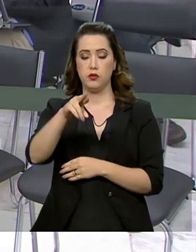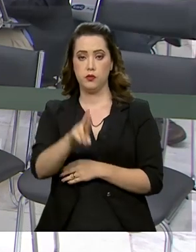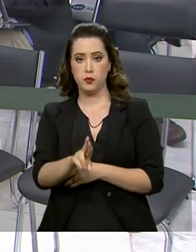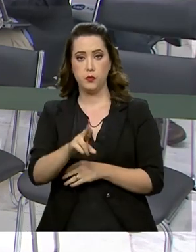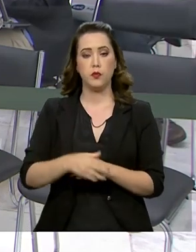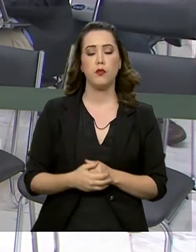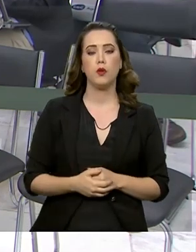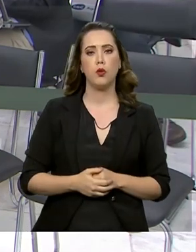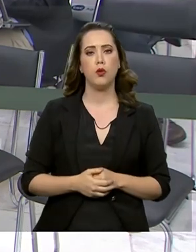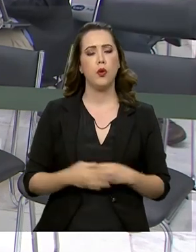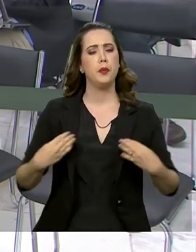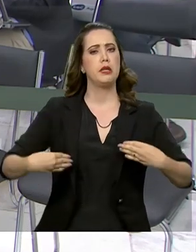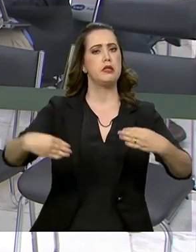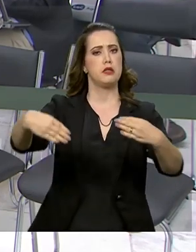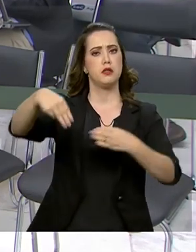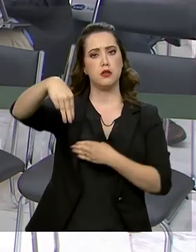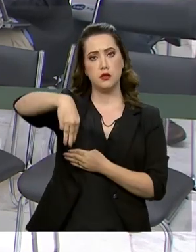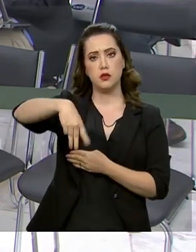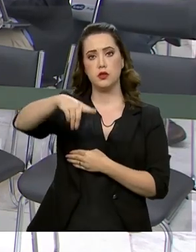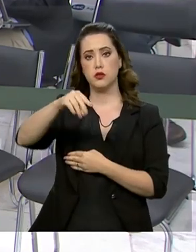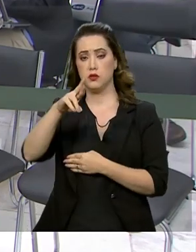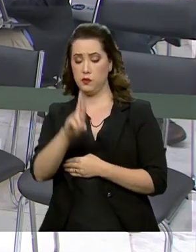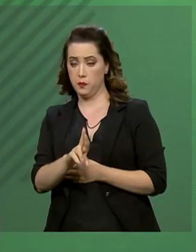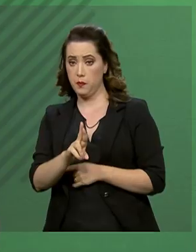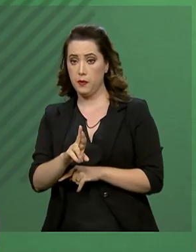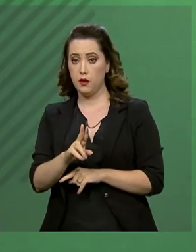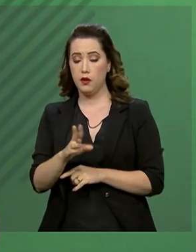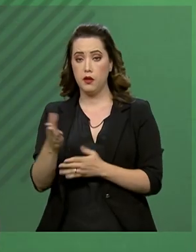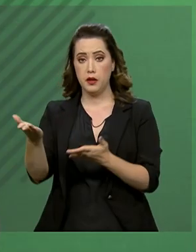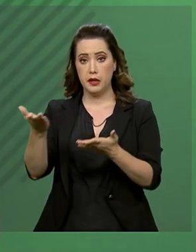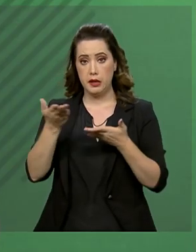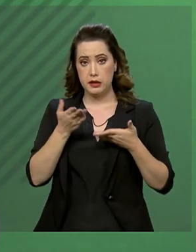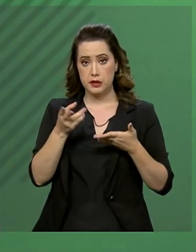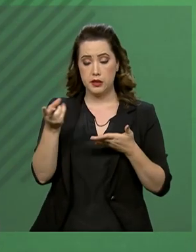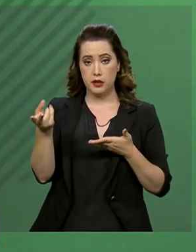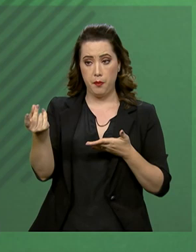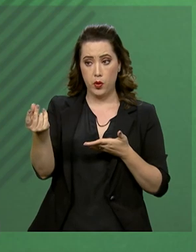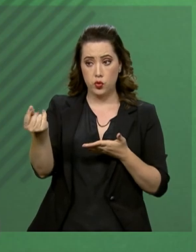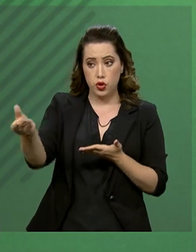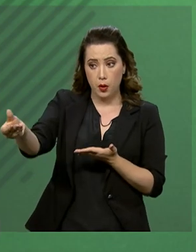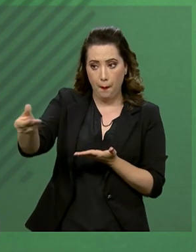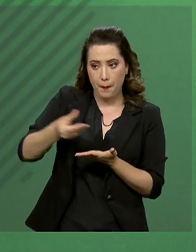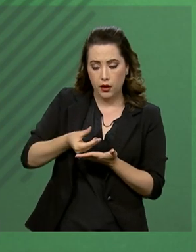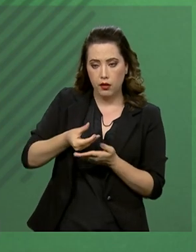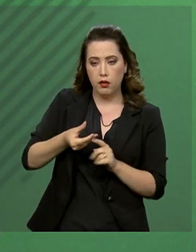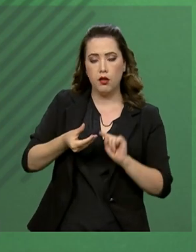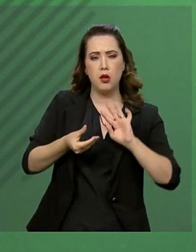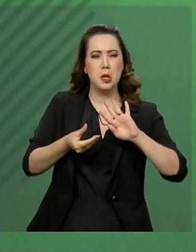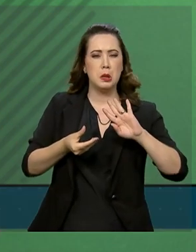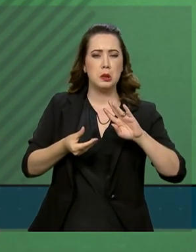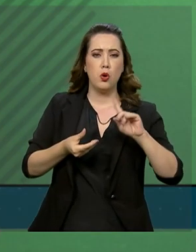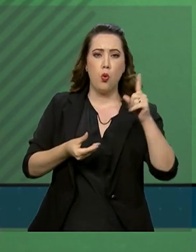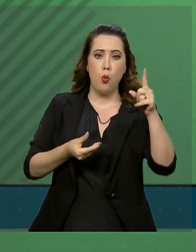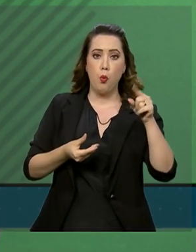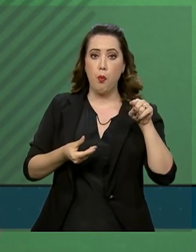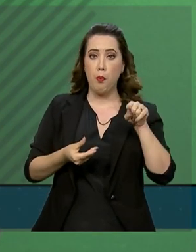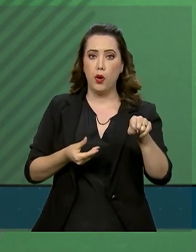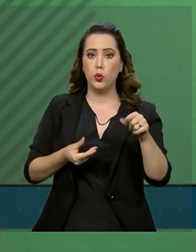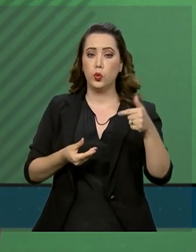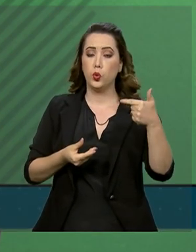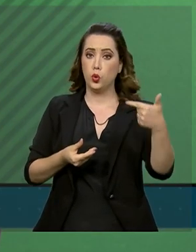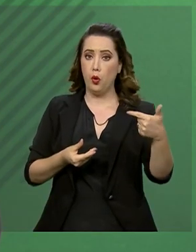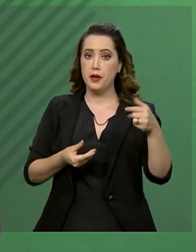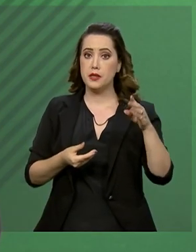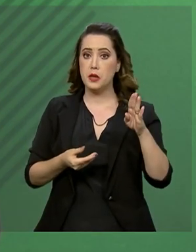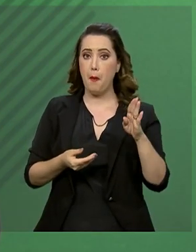Ministério do Desenvolvimento Regional recebeu um aporte suplementar de cerca de 1,2 bilhões